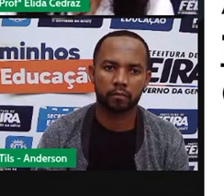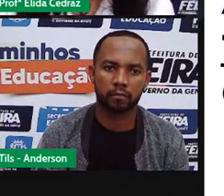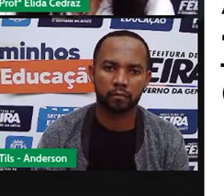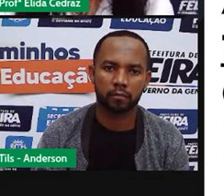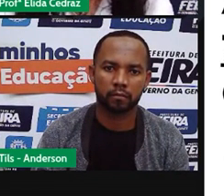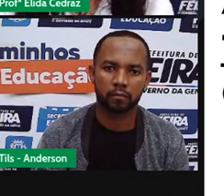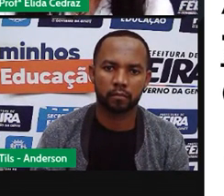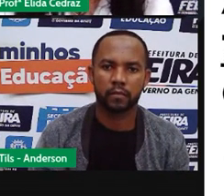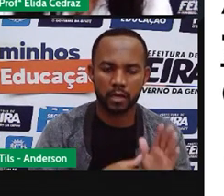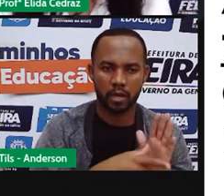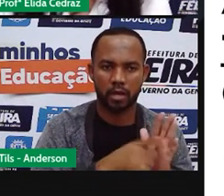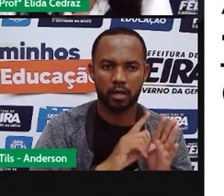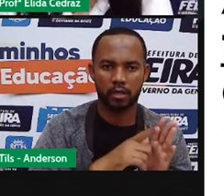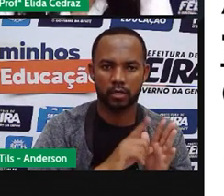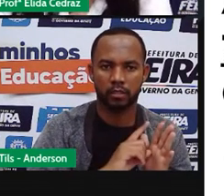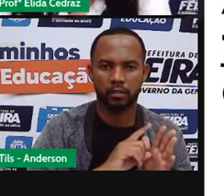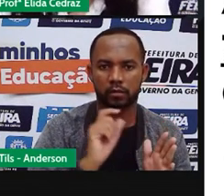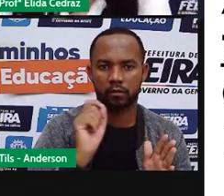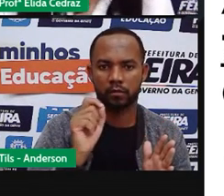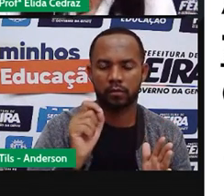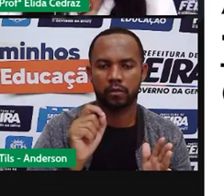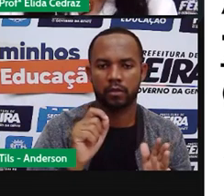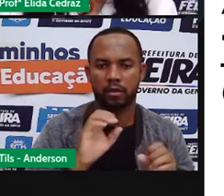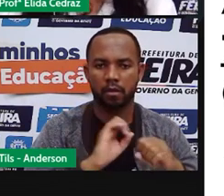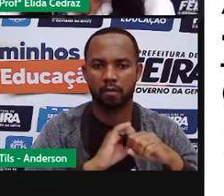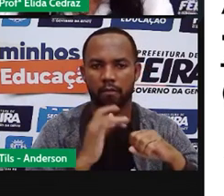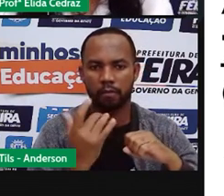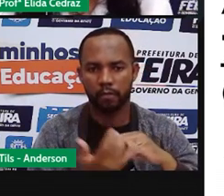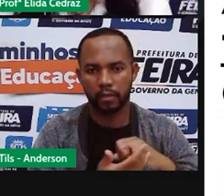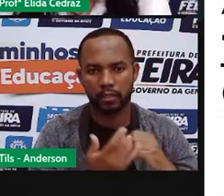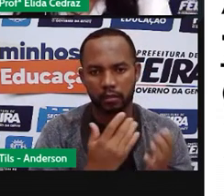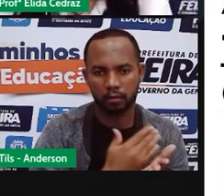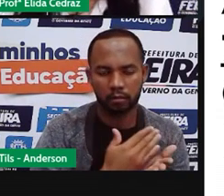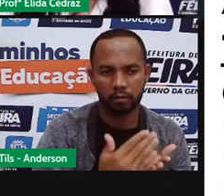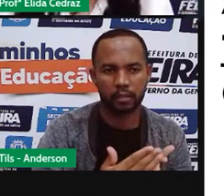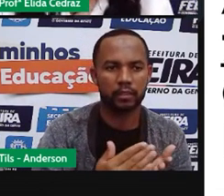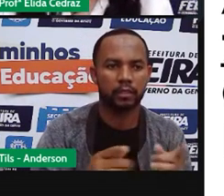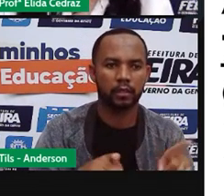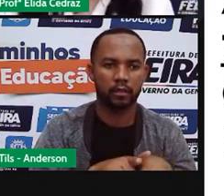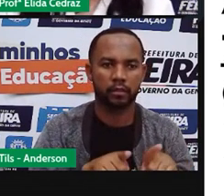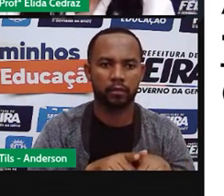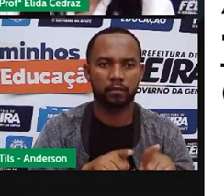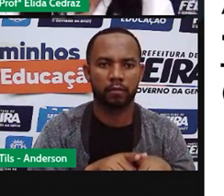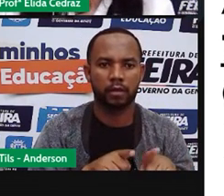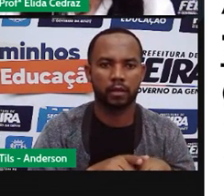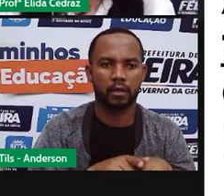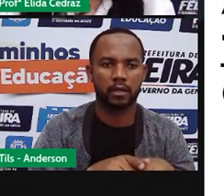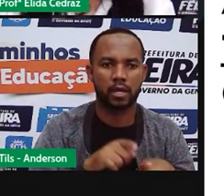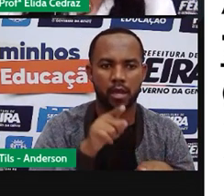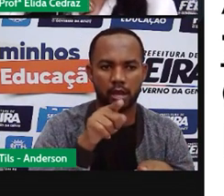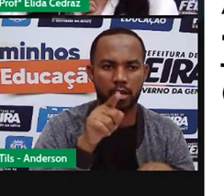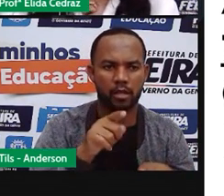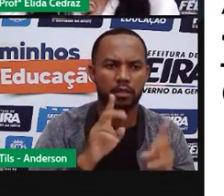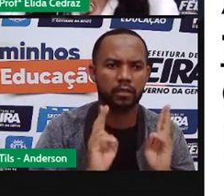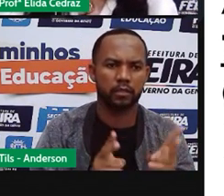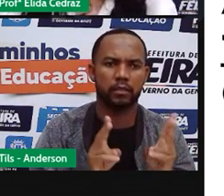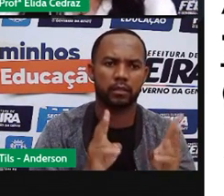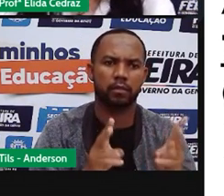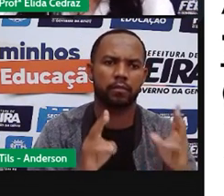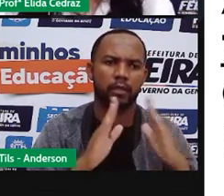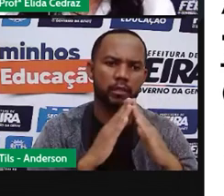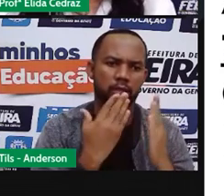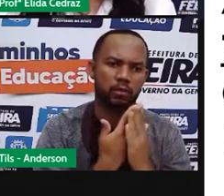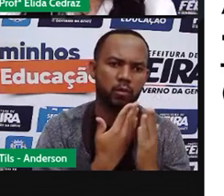antes da pandemia chegar assim como você Arthur costumava ir para a escola e ele